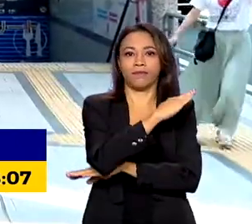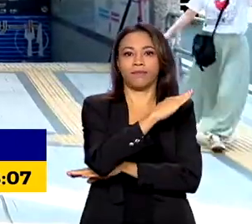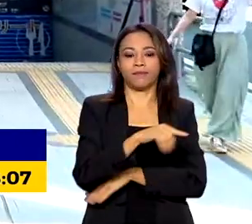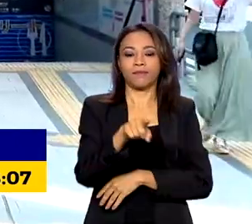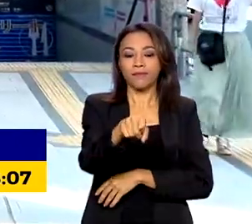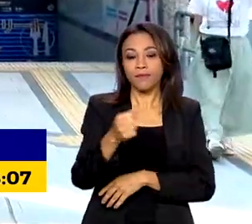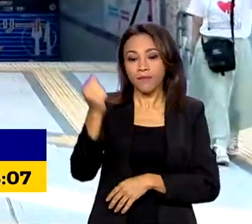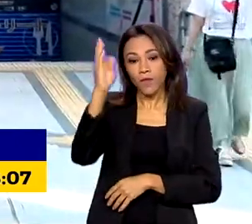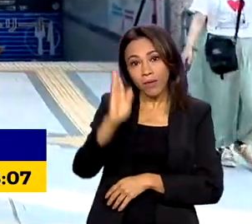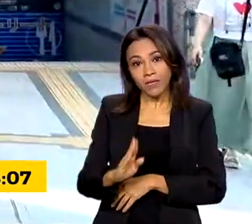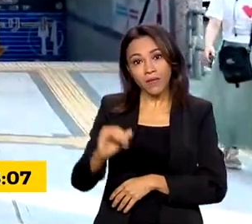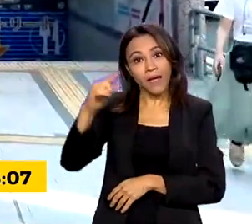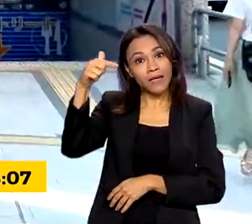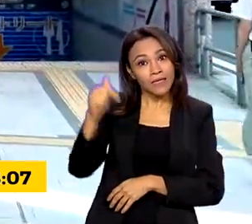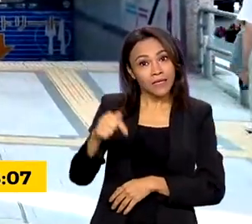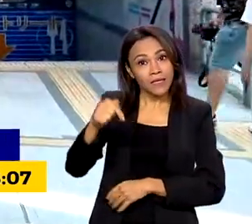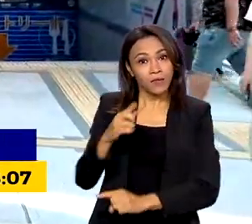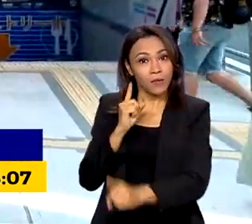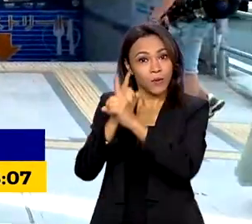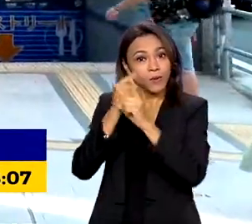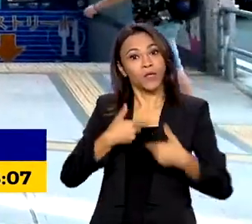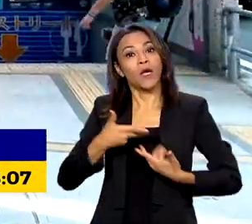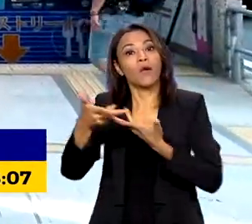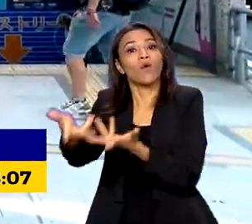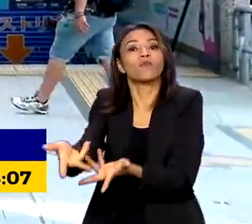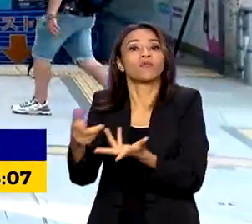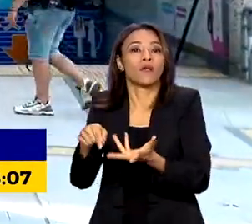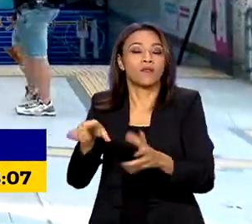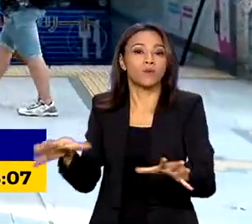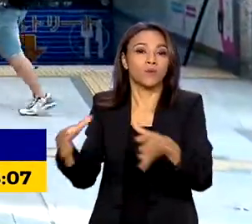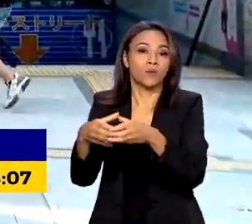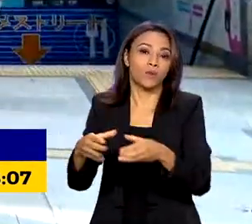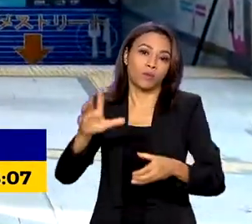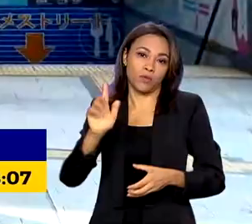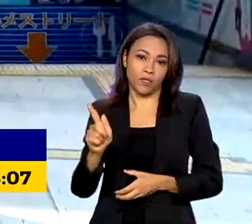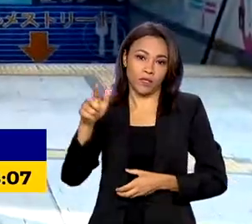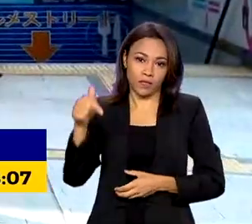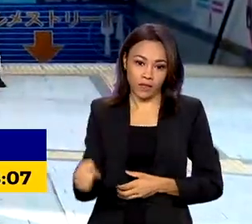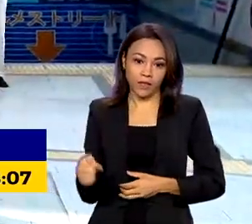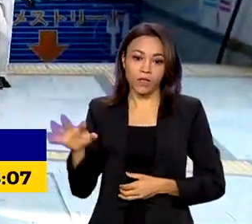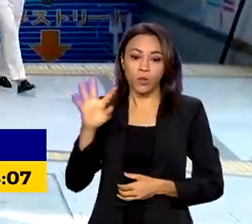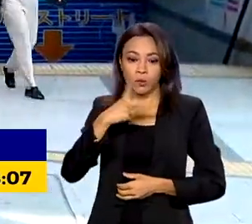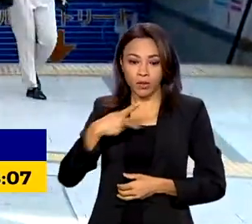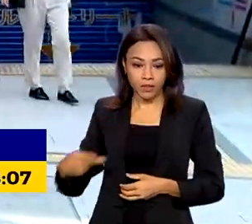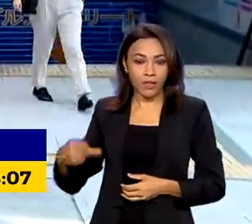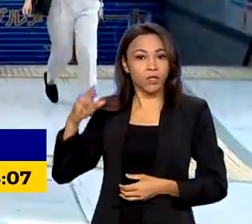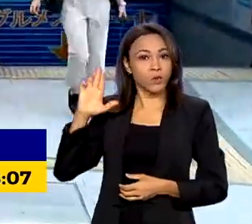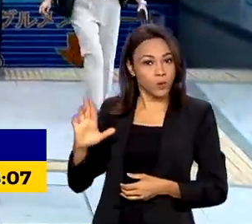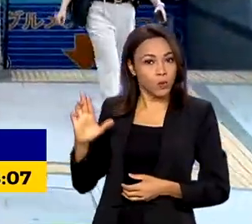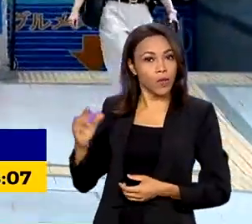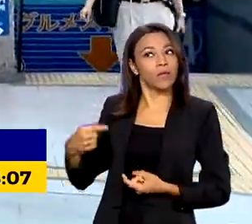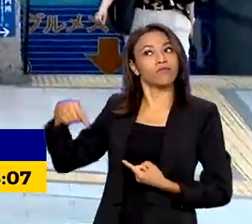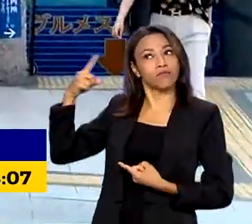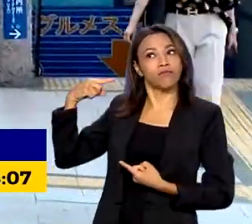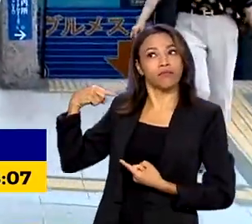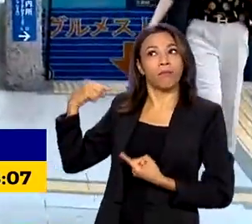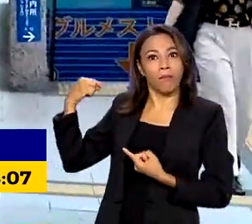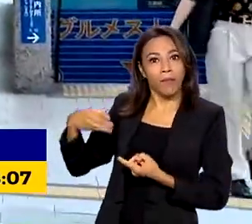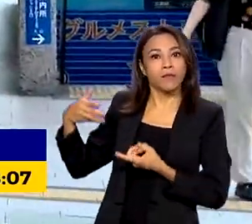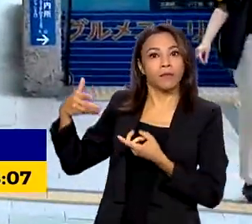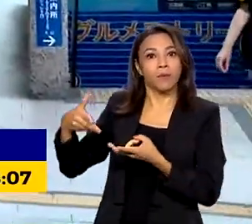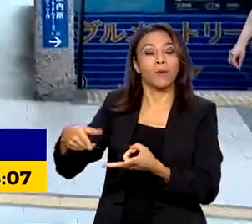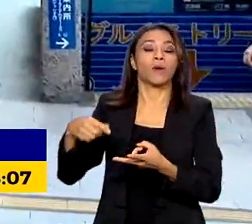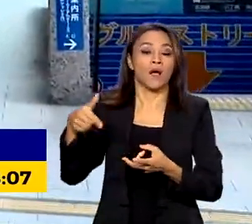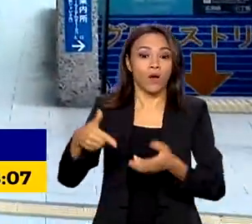participa como convidado da cúpula do G7. O presidente Lula, presente nas outras seis edições, vai participar das